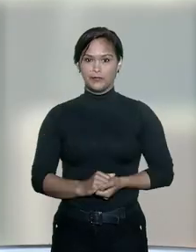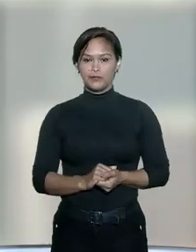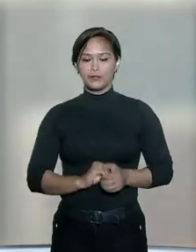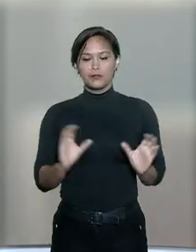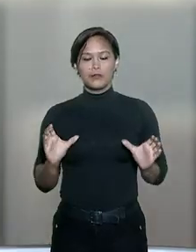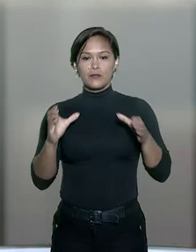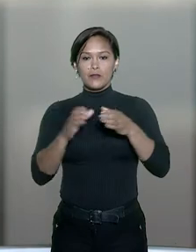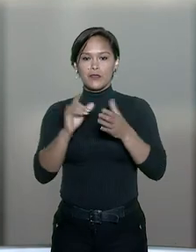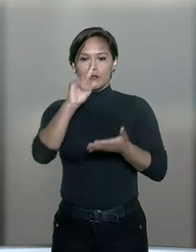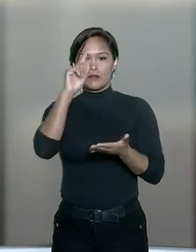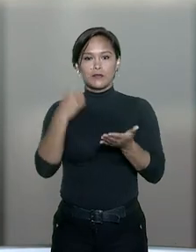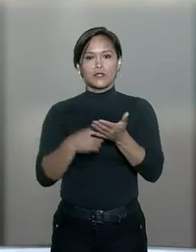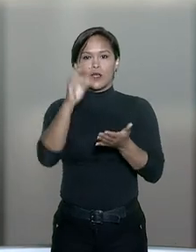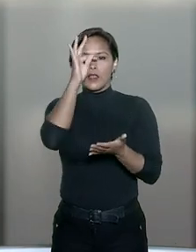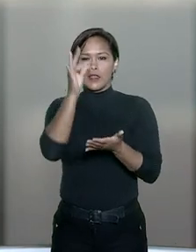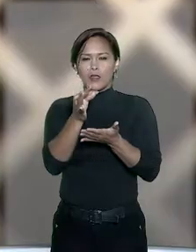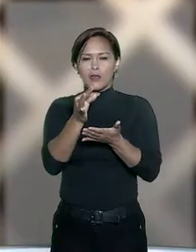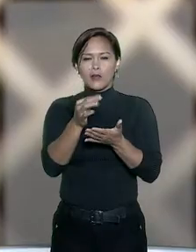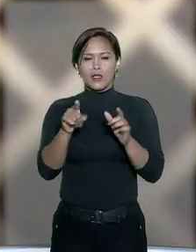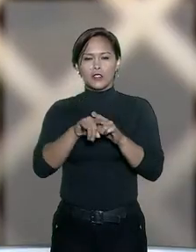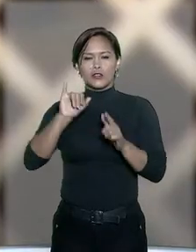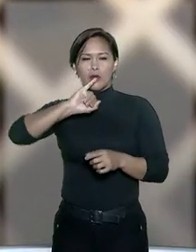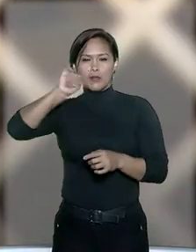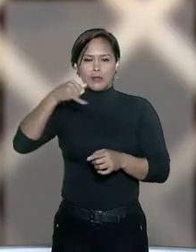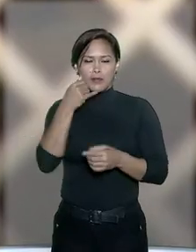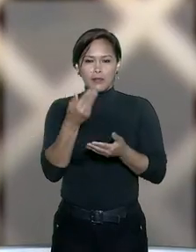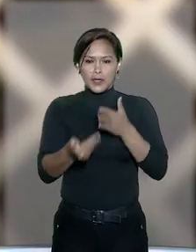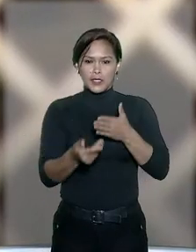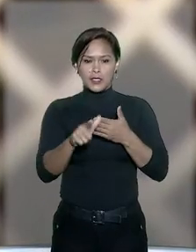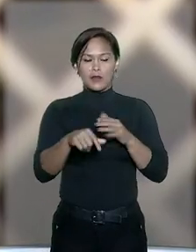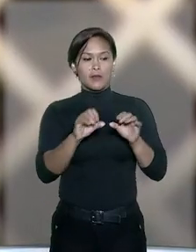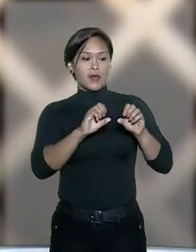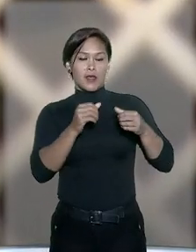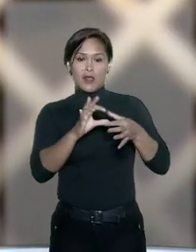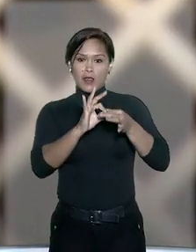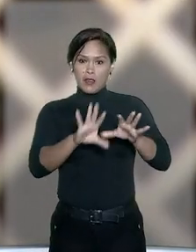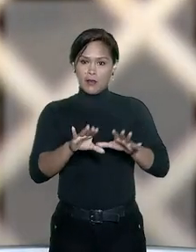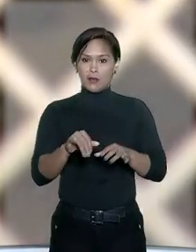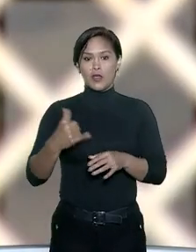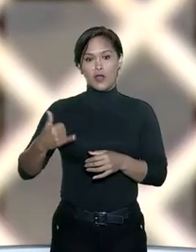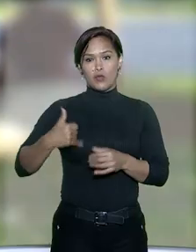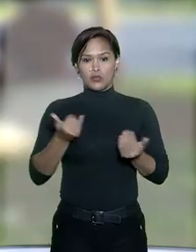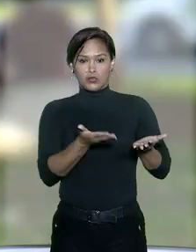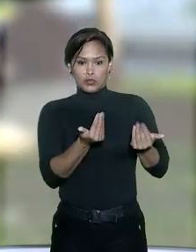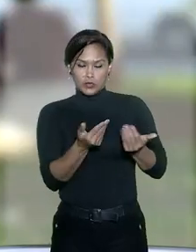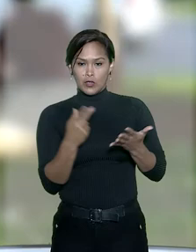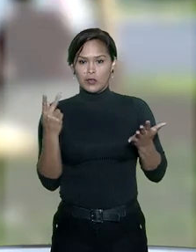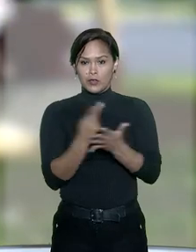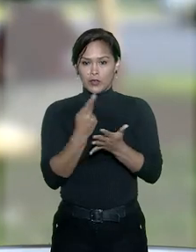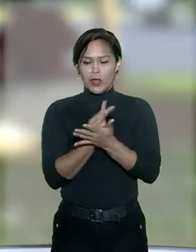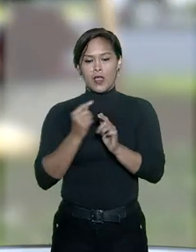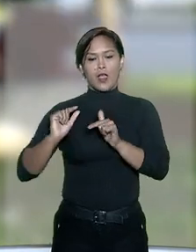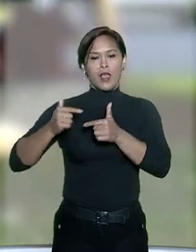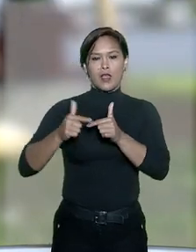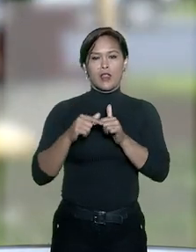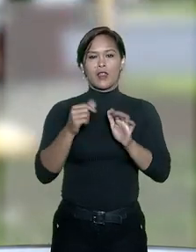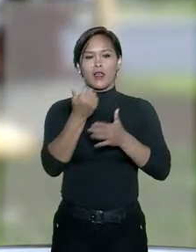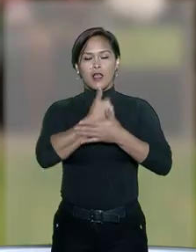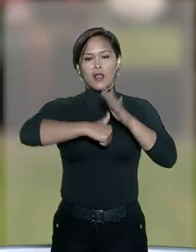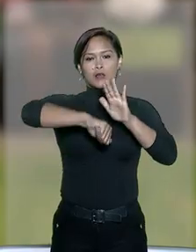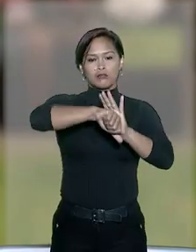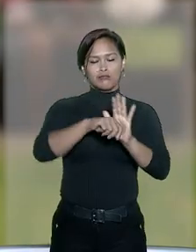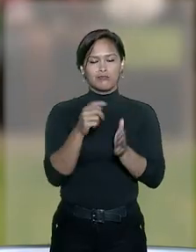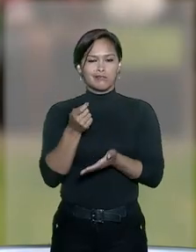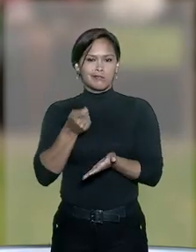colegiado aplicou a teoria da perda de uma chance para absolver um adolescente acusado de ato infracional análogo ao crime de homicídio